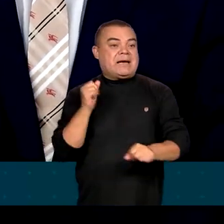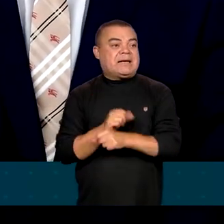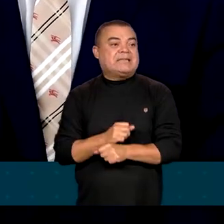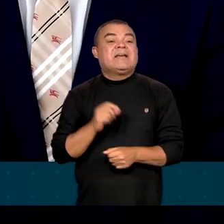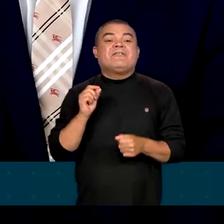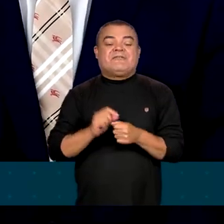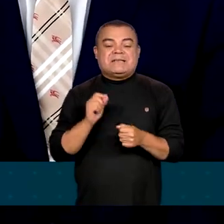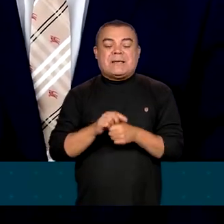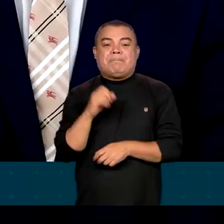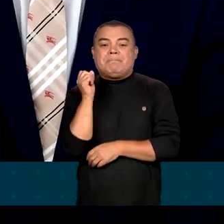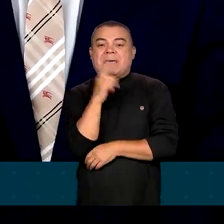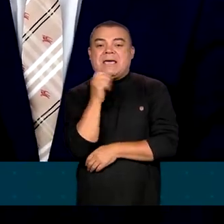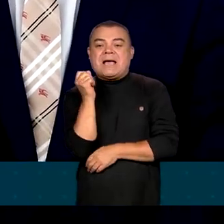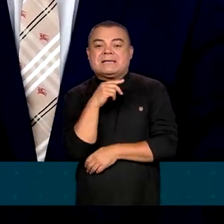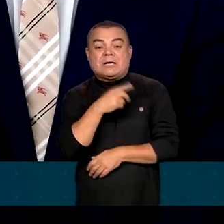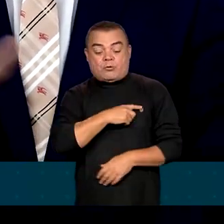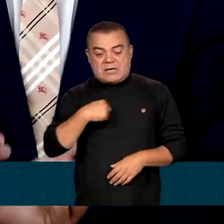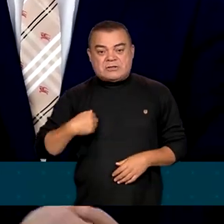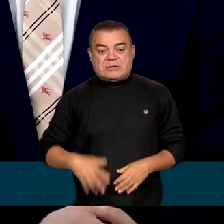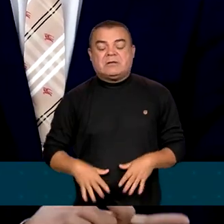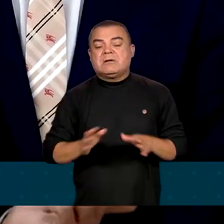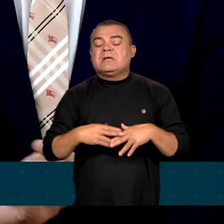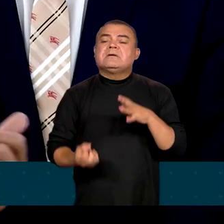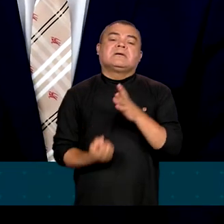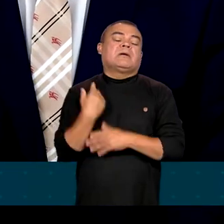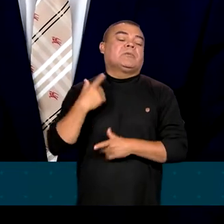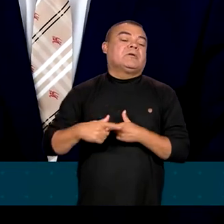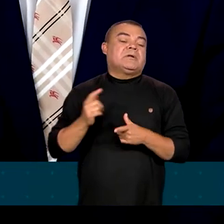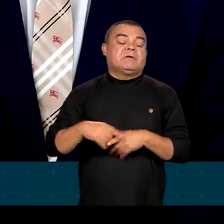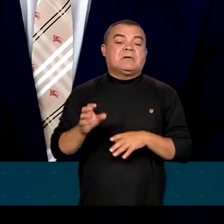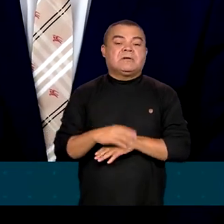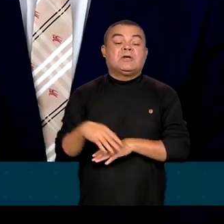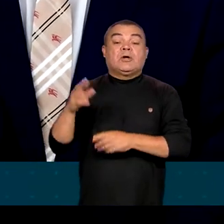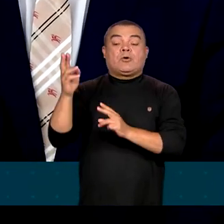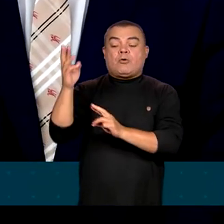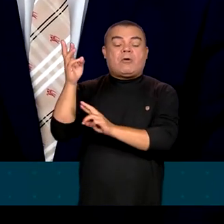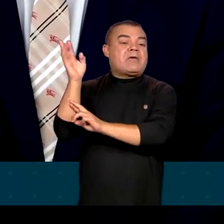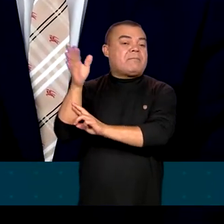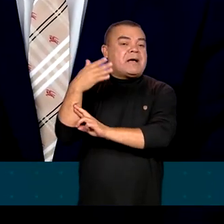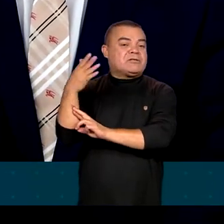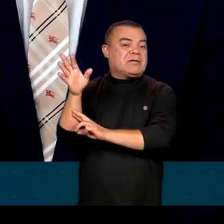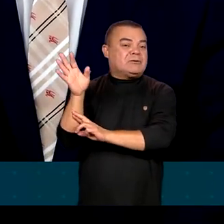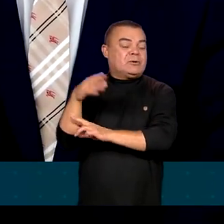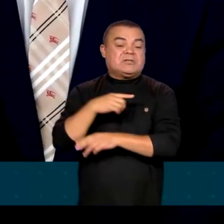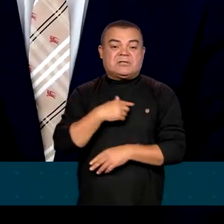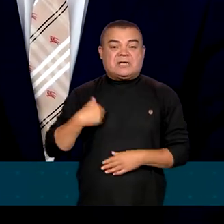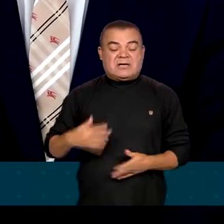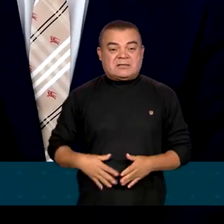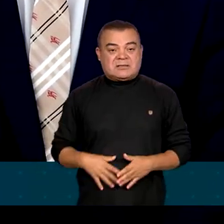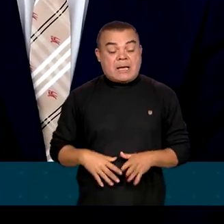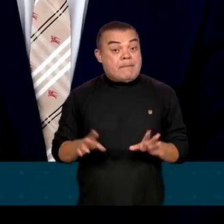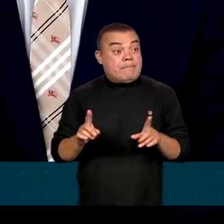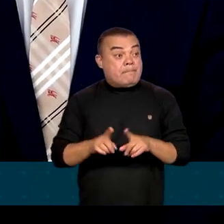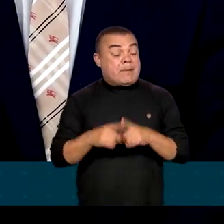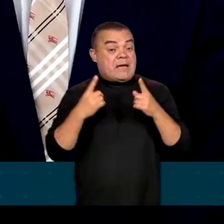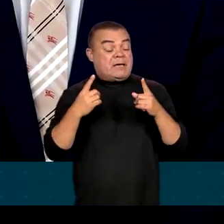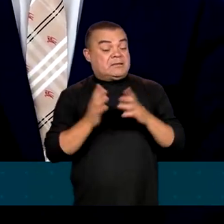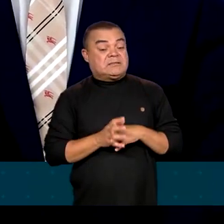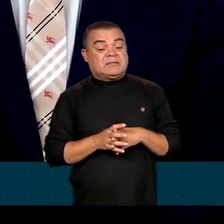piada com a China. De criar problema aqui com o embaixador chinês. O Brasil vai tratar a China como parceiro estratégico.